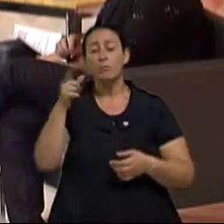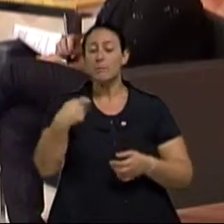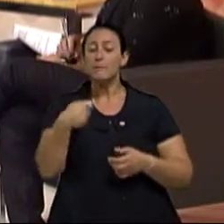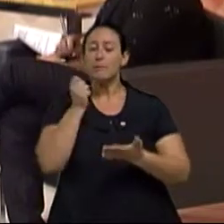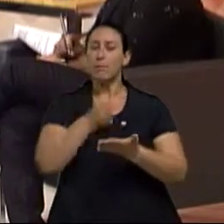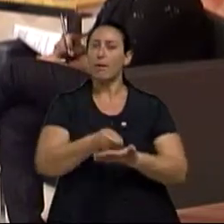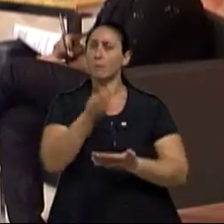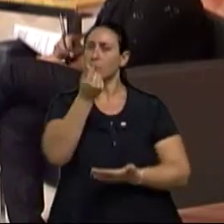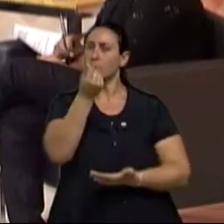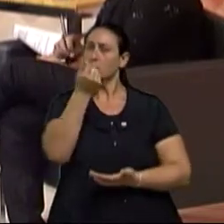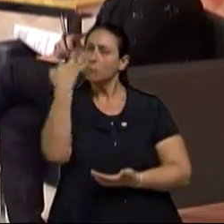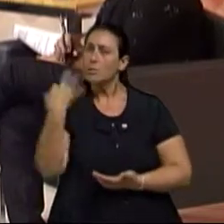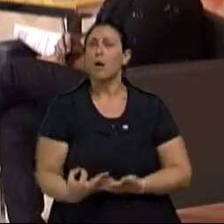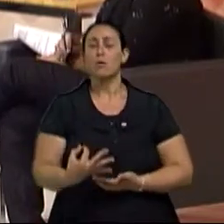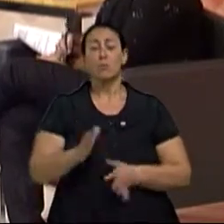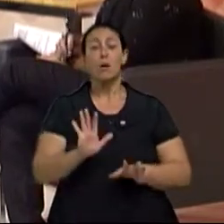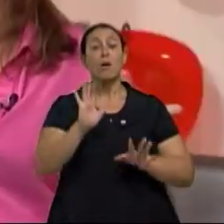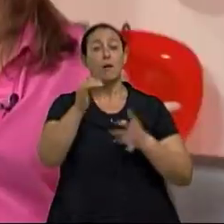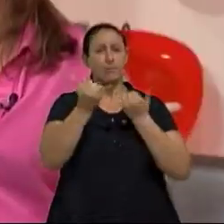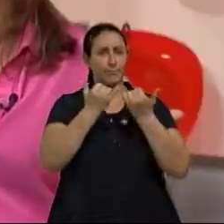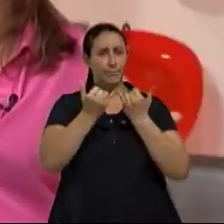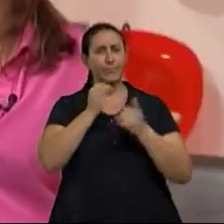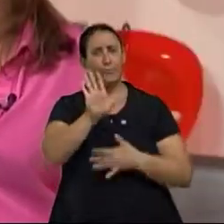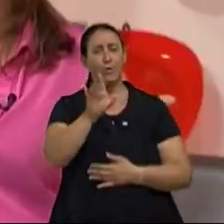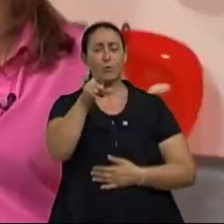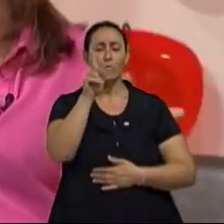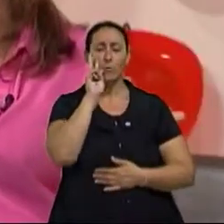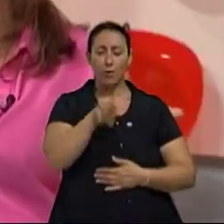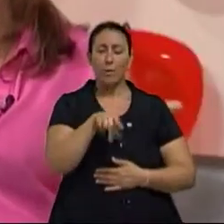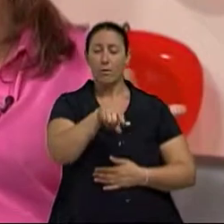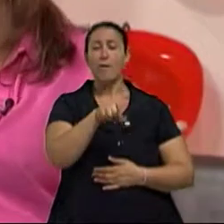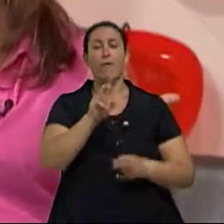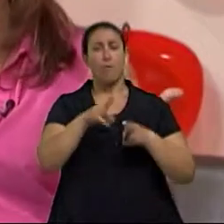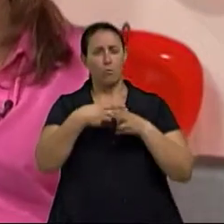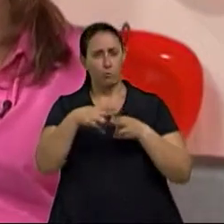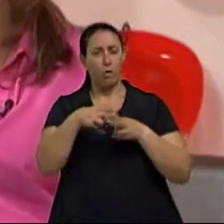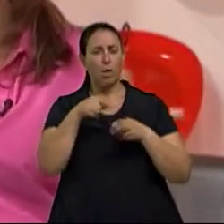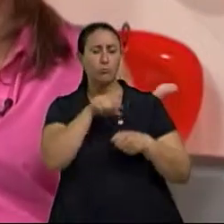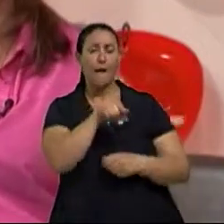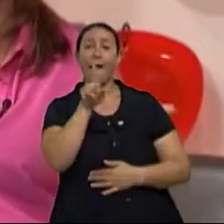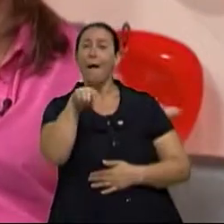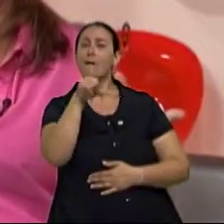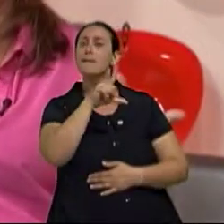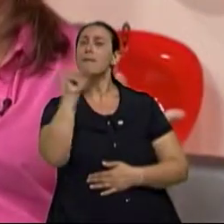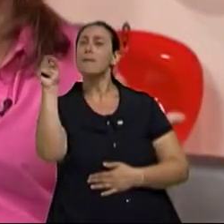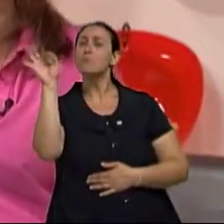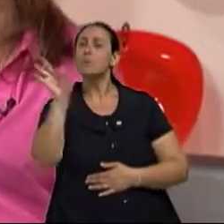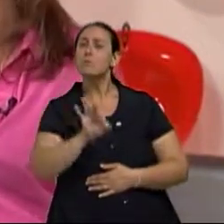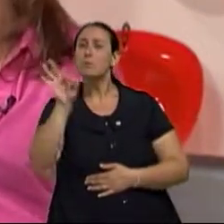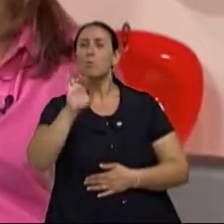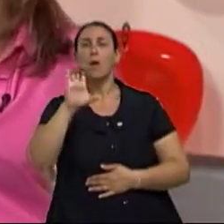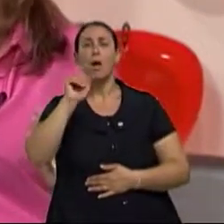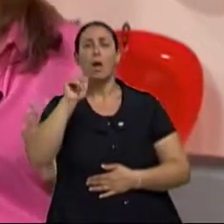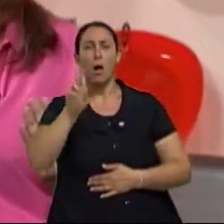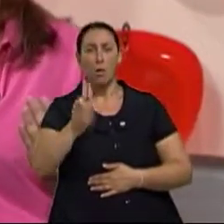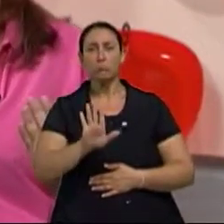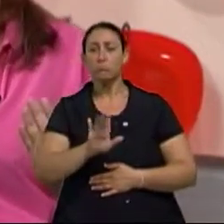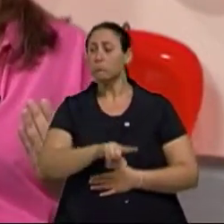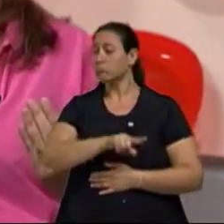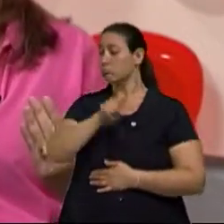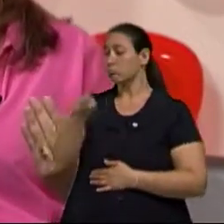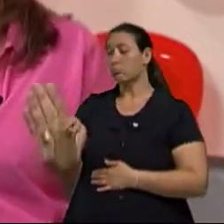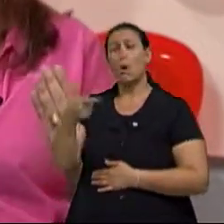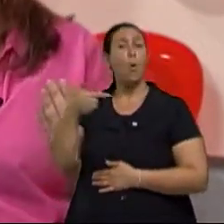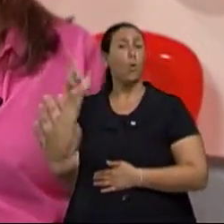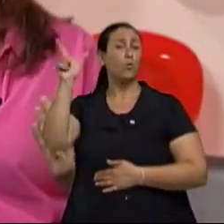justo por um chocolate. Mas assim, se você avaliar um rótulo, esse chocolate é 100% derivado do cacau e esse tem uma